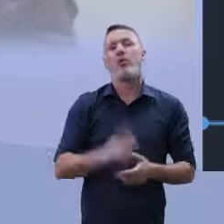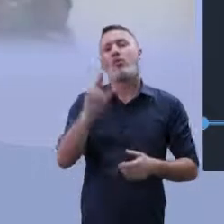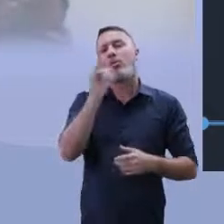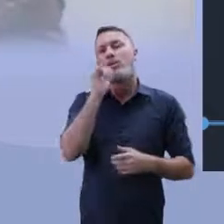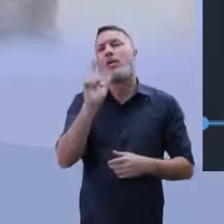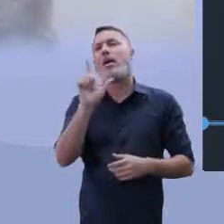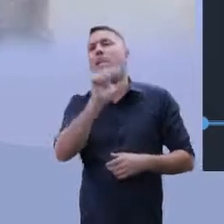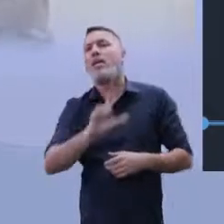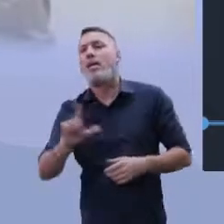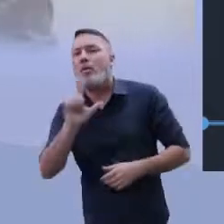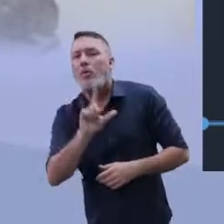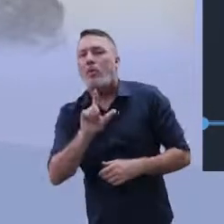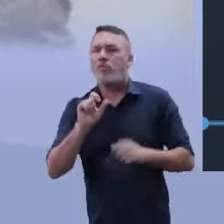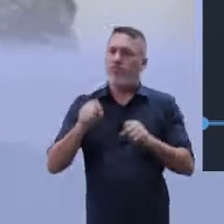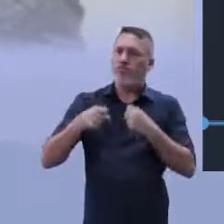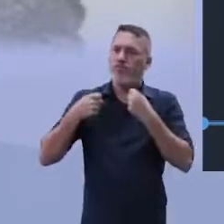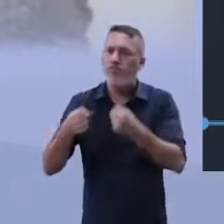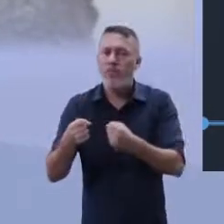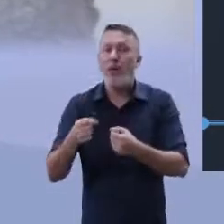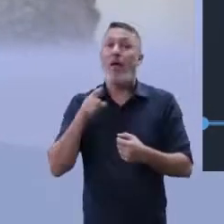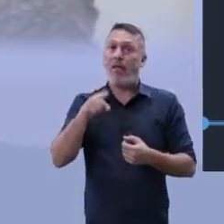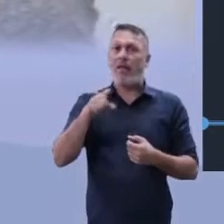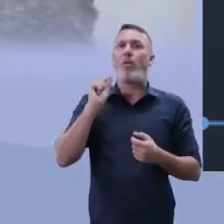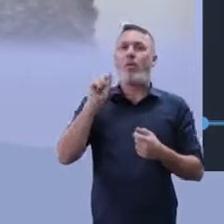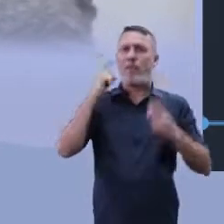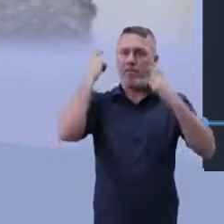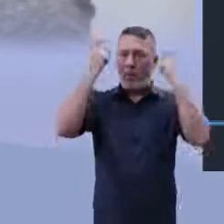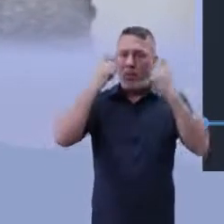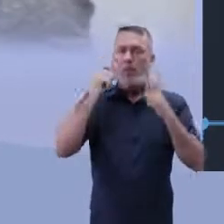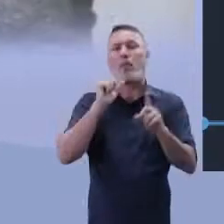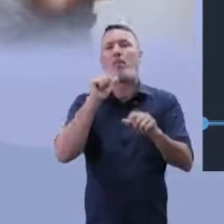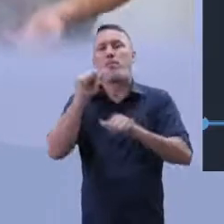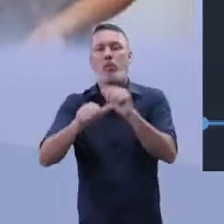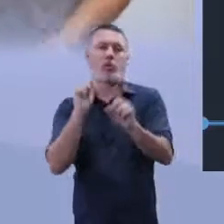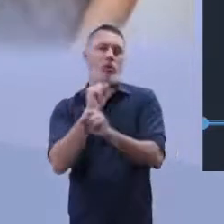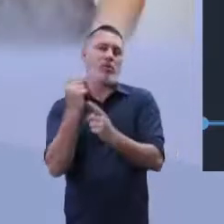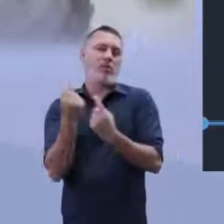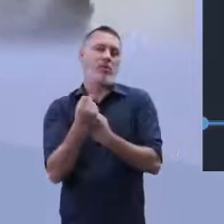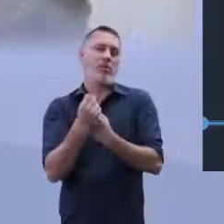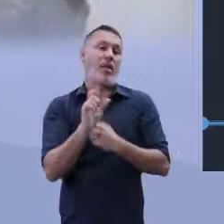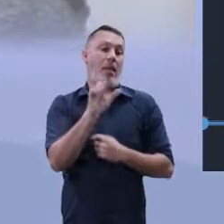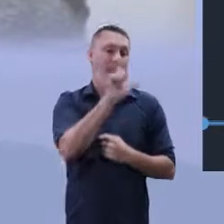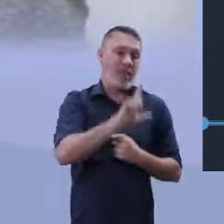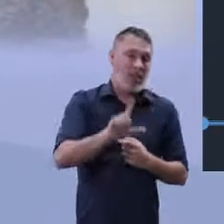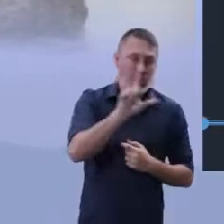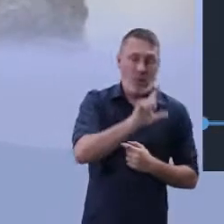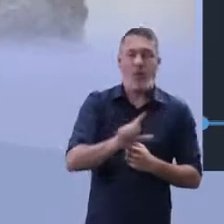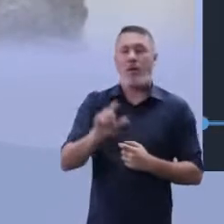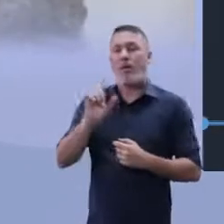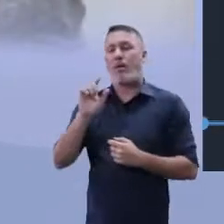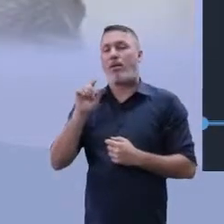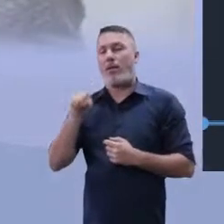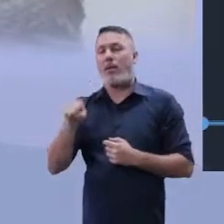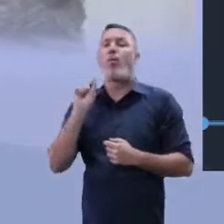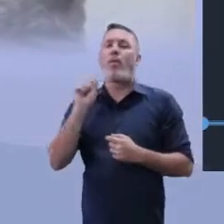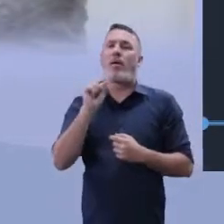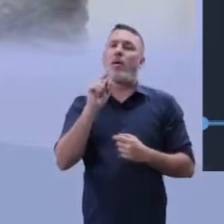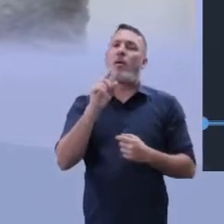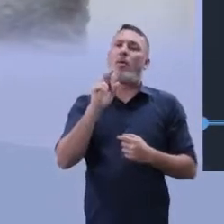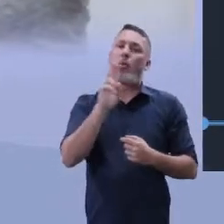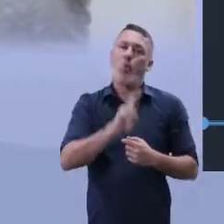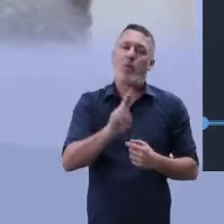literatura engajada. Literatura engajada, eu tenho a preocupação de mudar a sociedade. Então, eu utilizo a minha literatura para